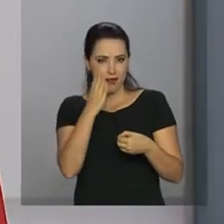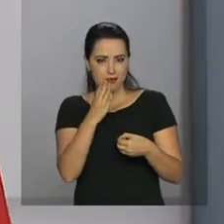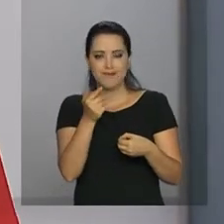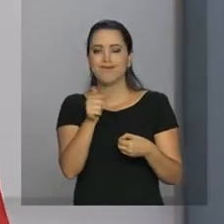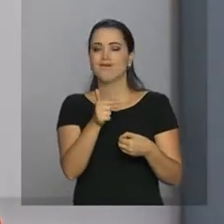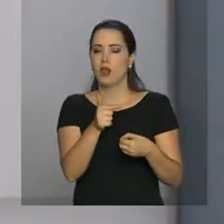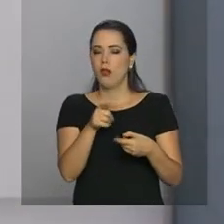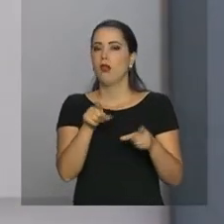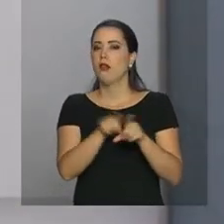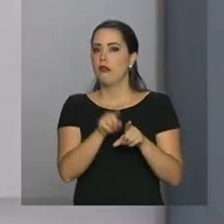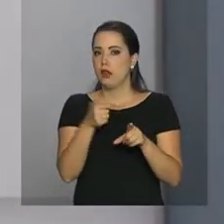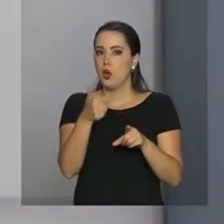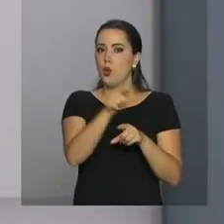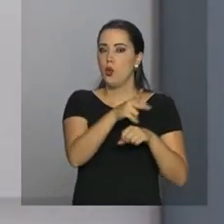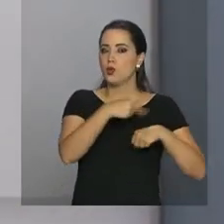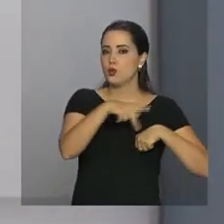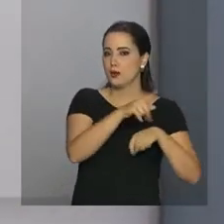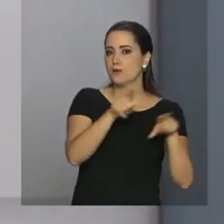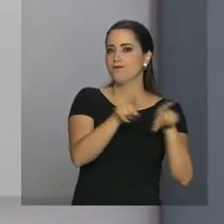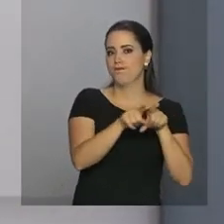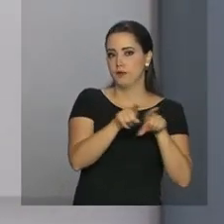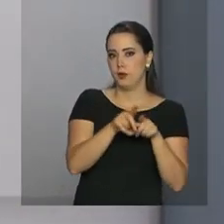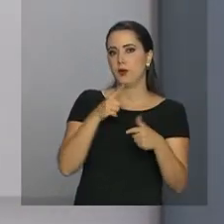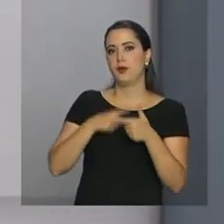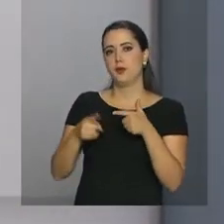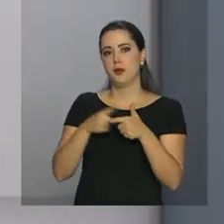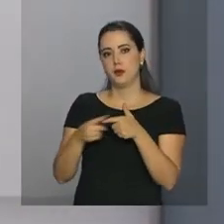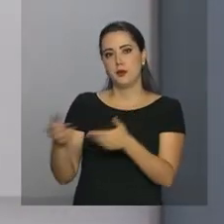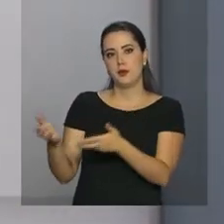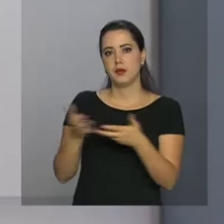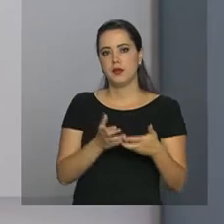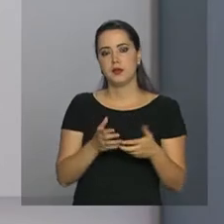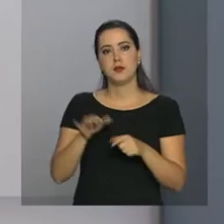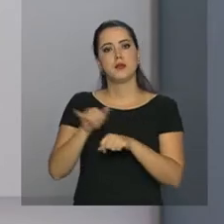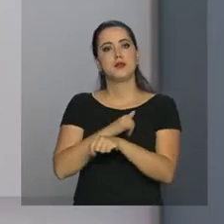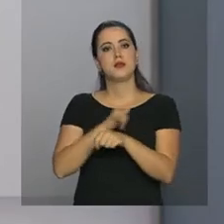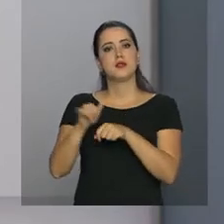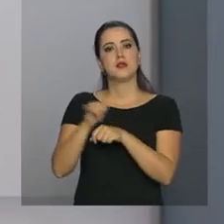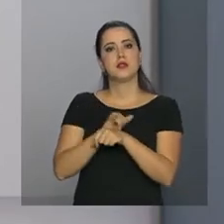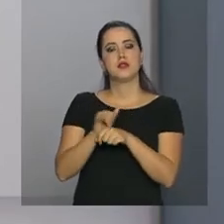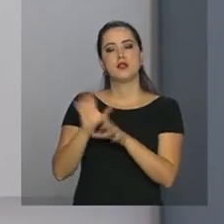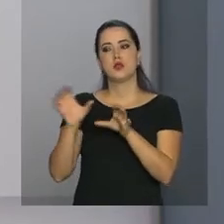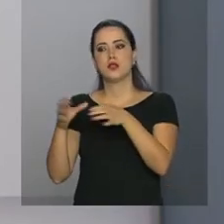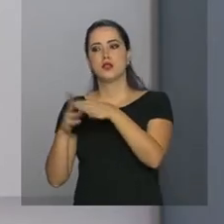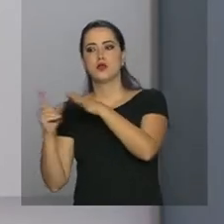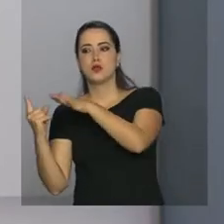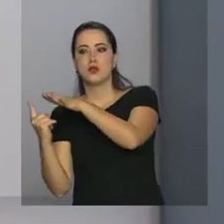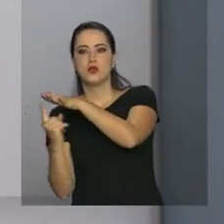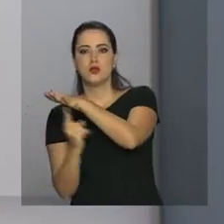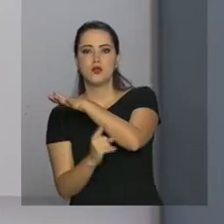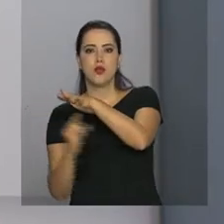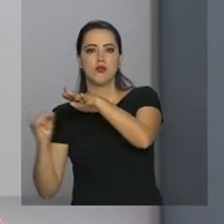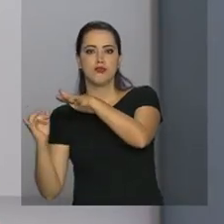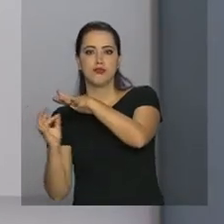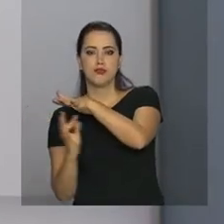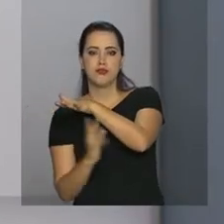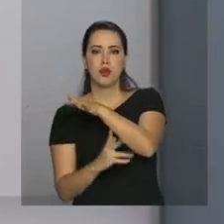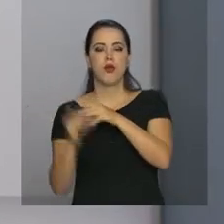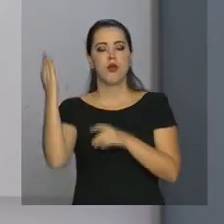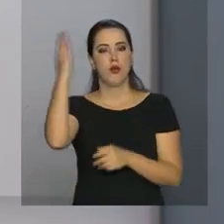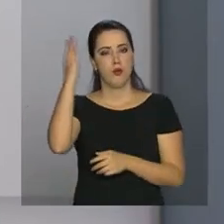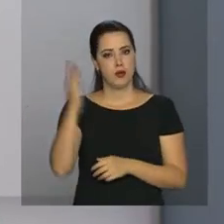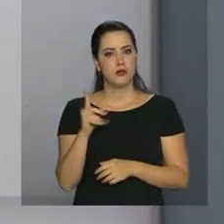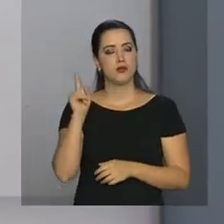Elas estão recebendo refugiados e colocando em prática estratégias para lidar com essa onda migratória. O governo brasileiro é um deles.